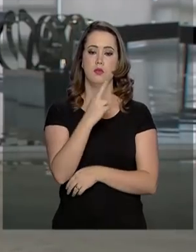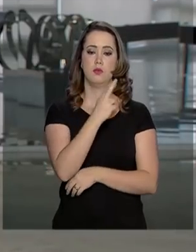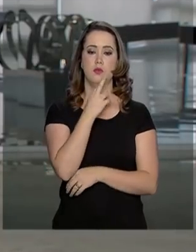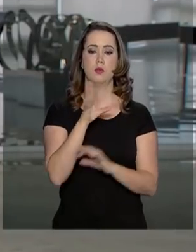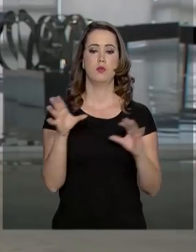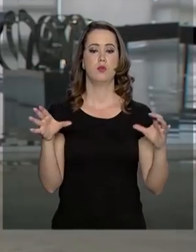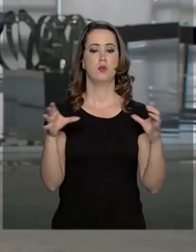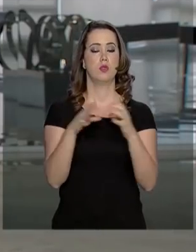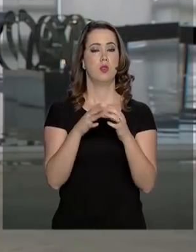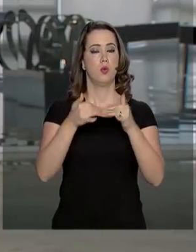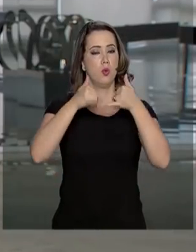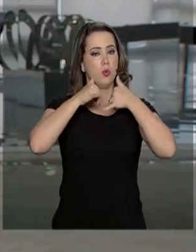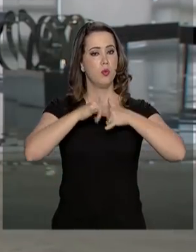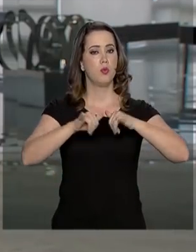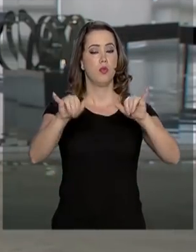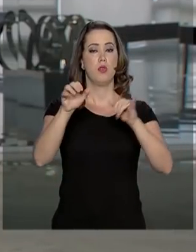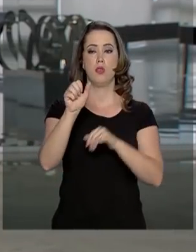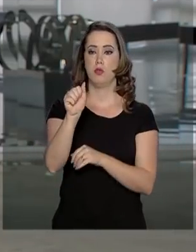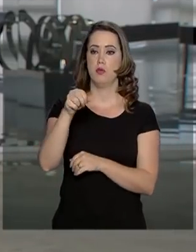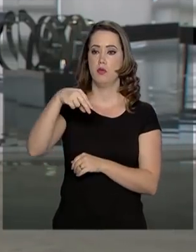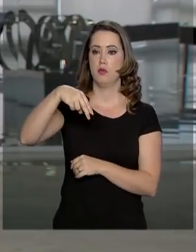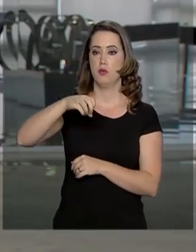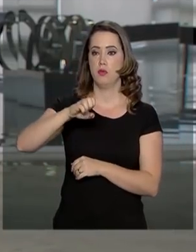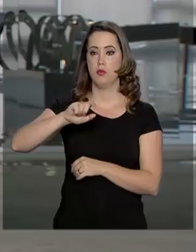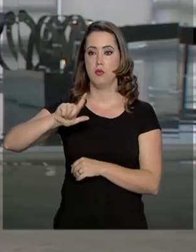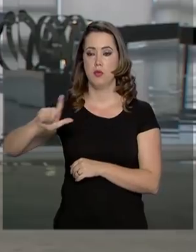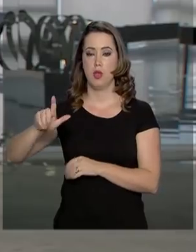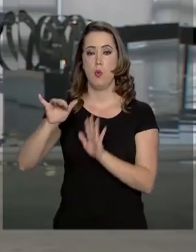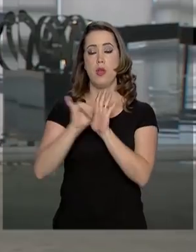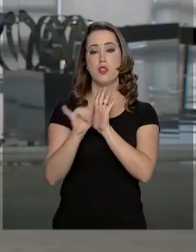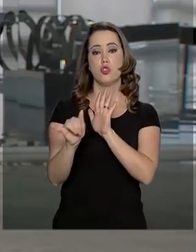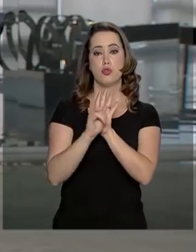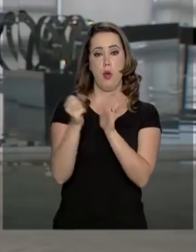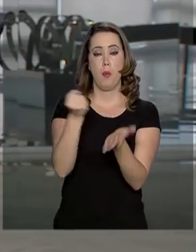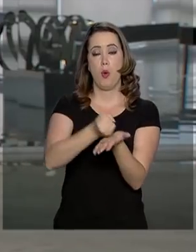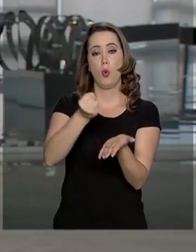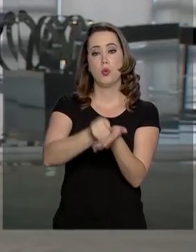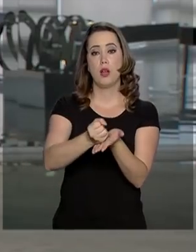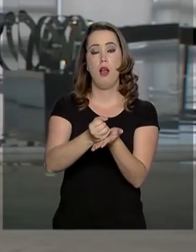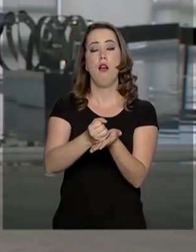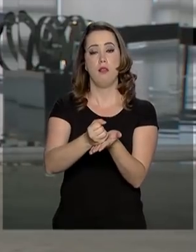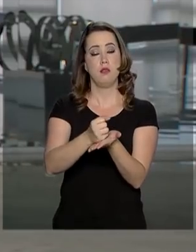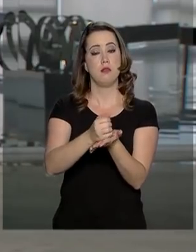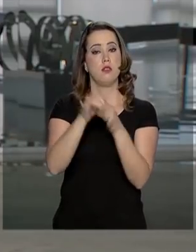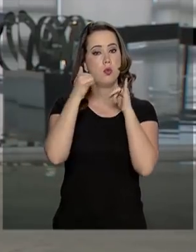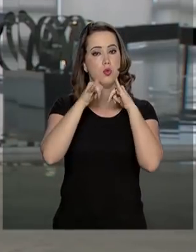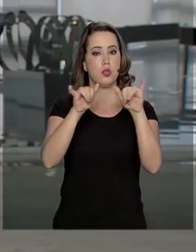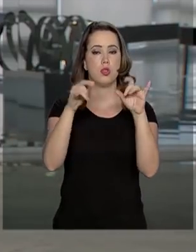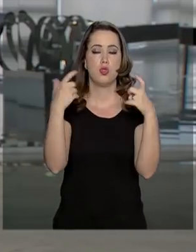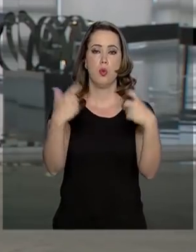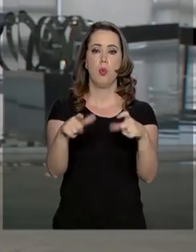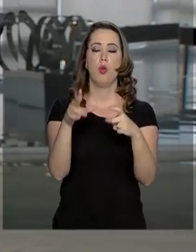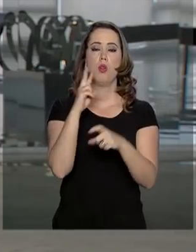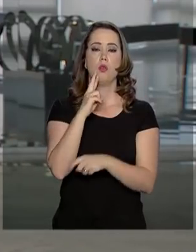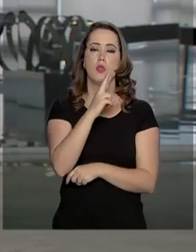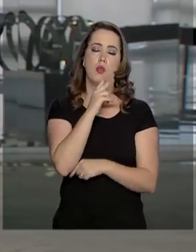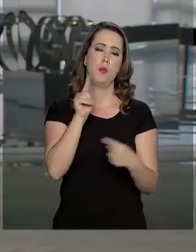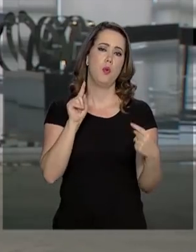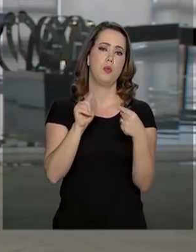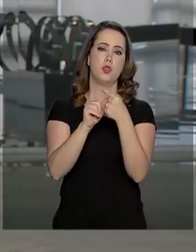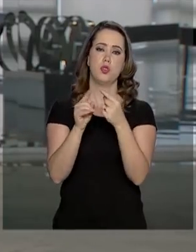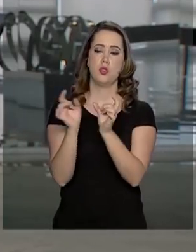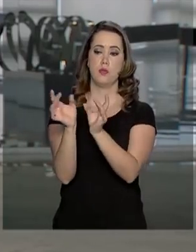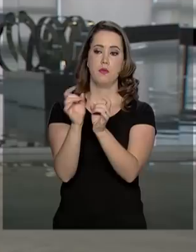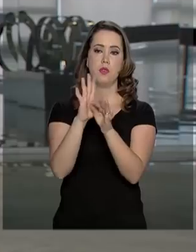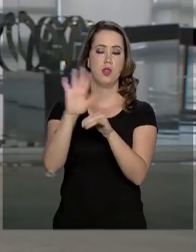Agência Nacional de Energia Elétrica, a ANEL, ela aprovou um edital para a contratação de energia para o Estado. O objetivo desse